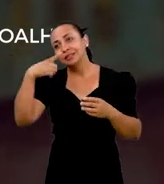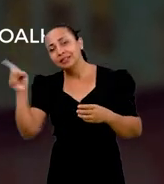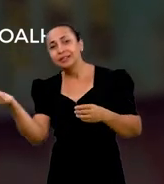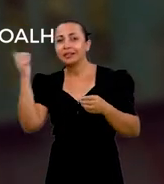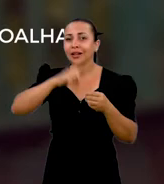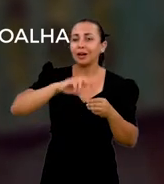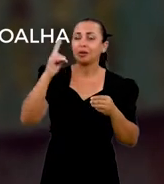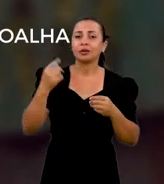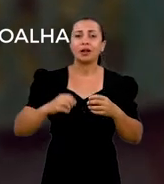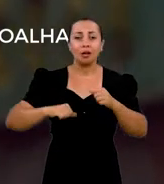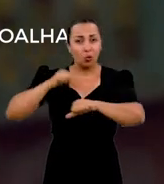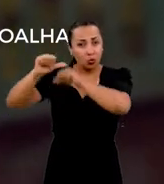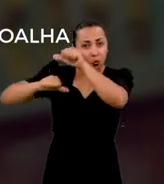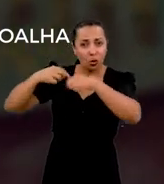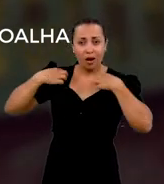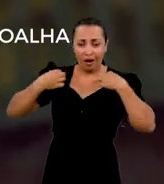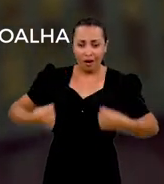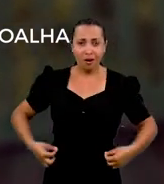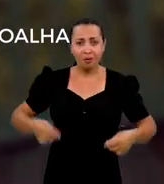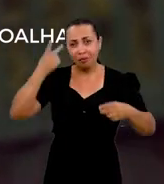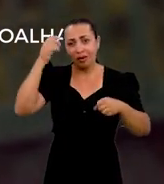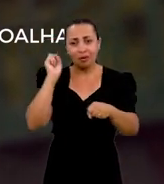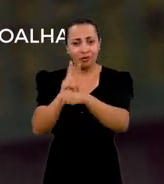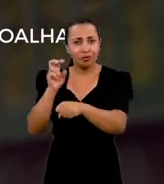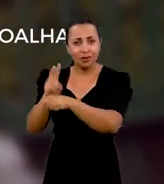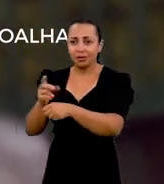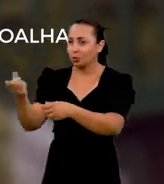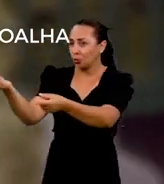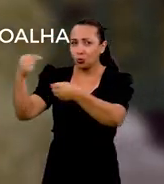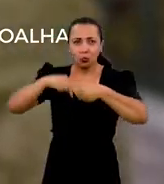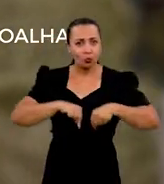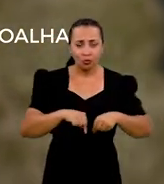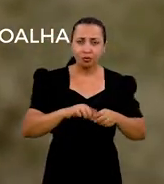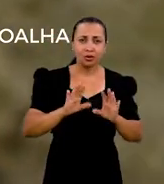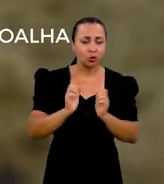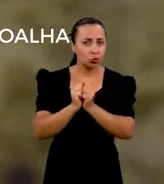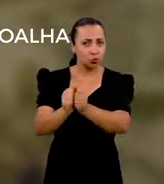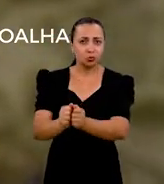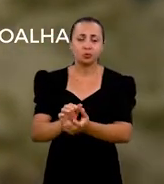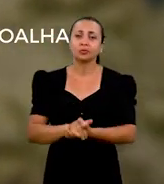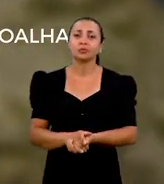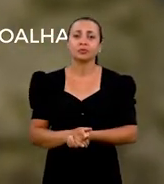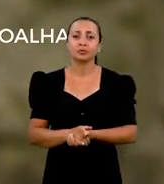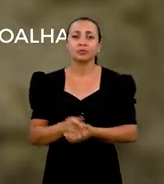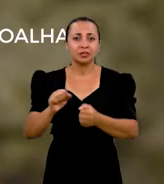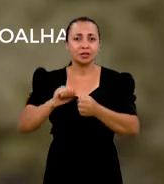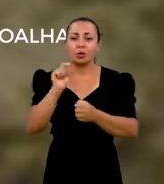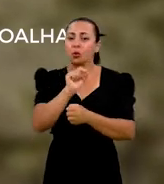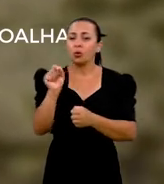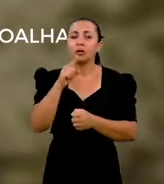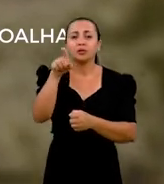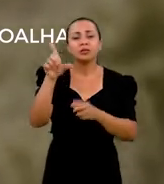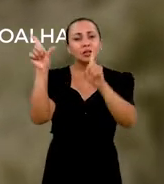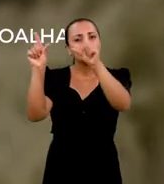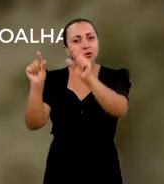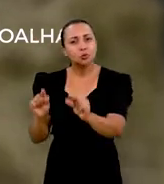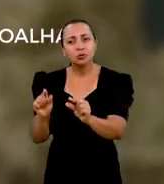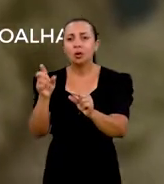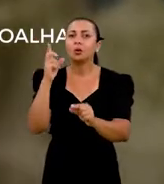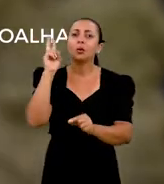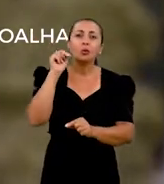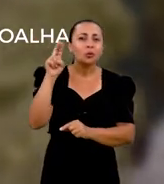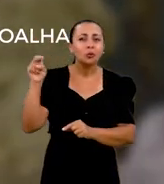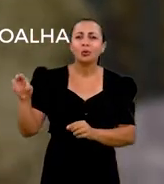chega, quanto você sai. Trocar as roupas para que você não traga vírus ou qualquer contaminação de fora. E isso faz com que você